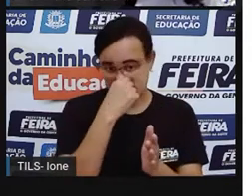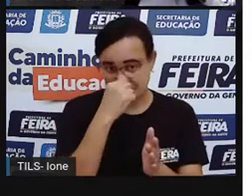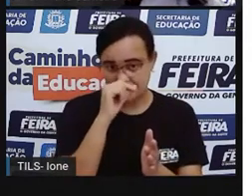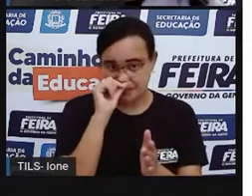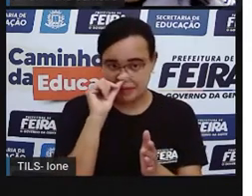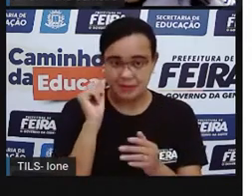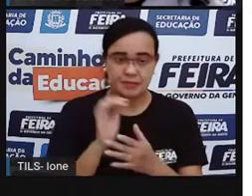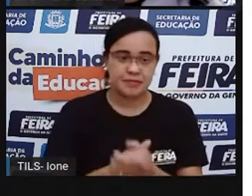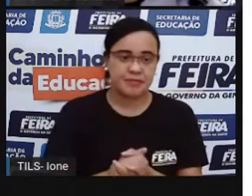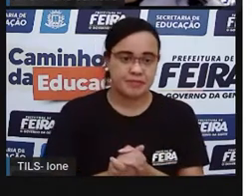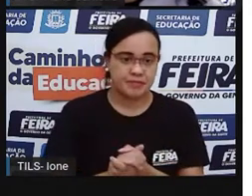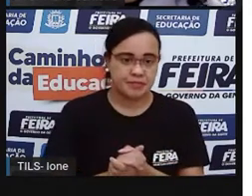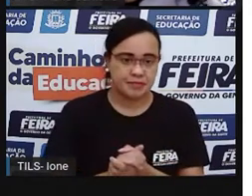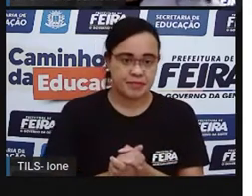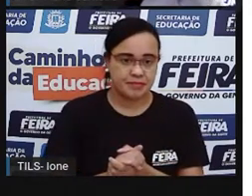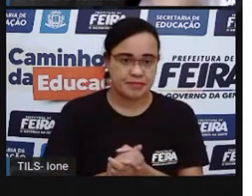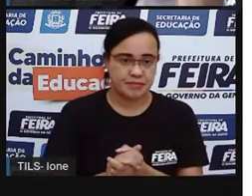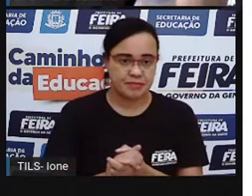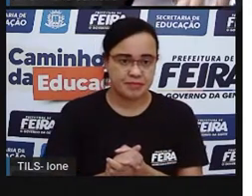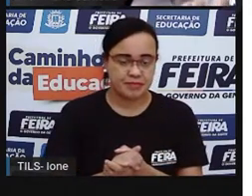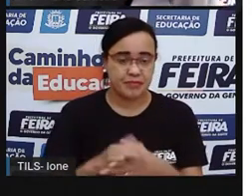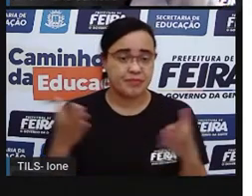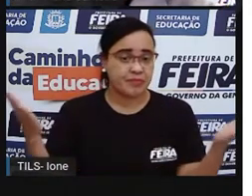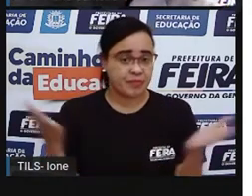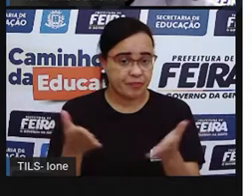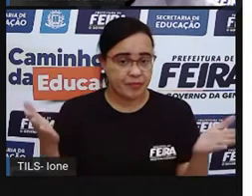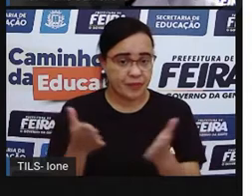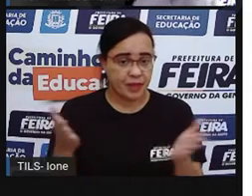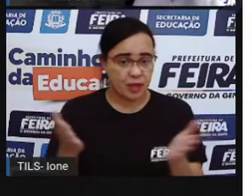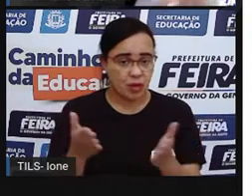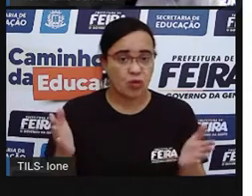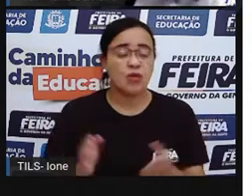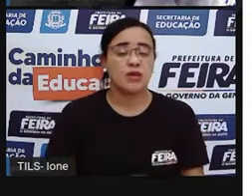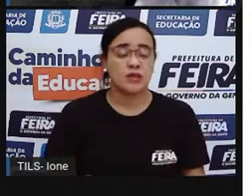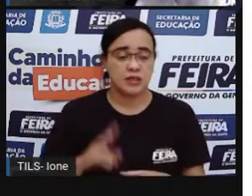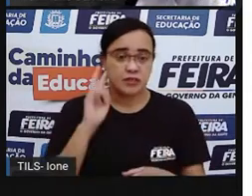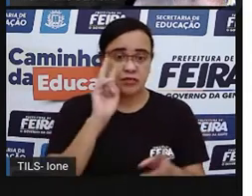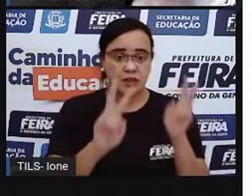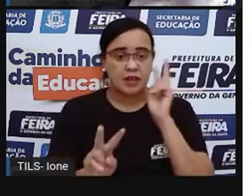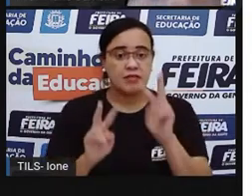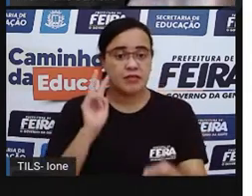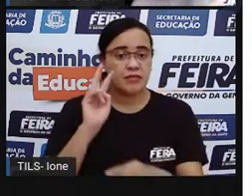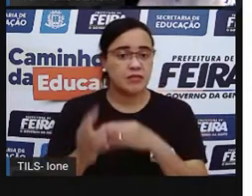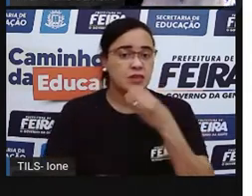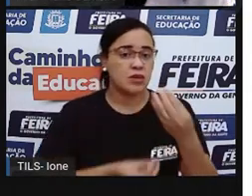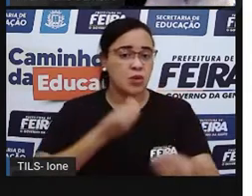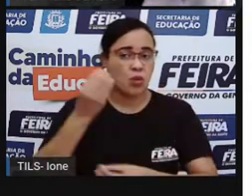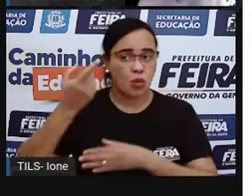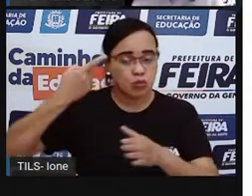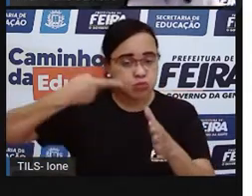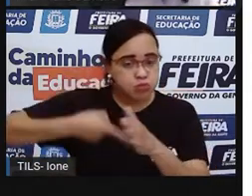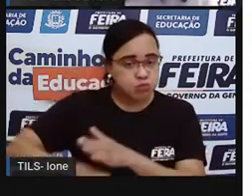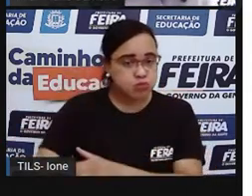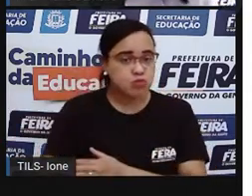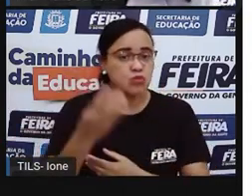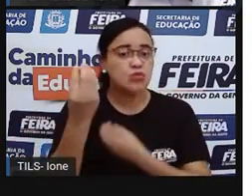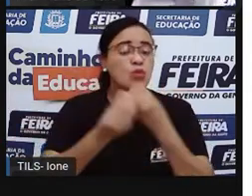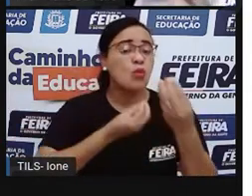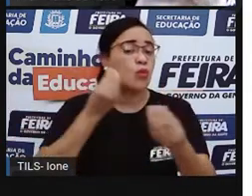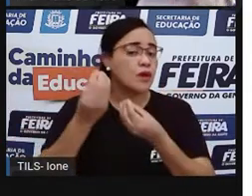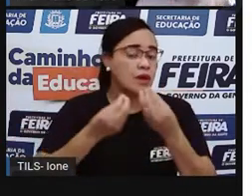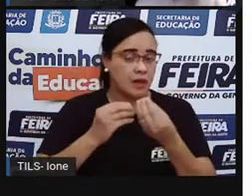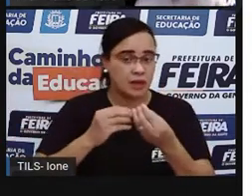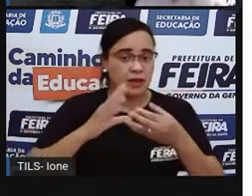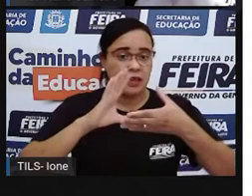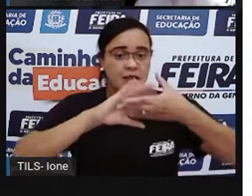A gente, né, vai explorar esse livro, ó, de mãos dadas que leva o nome, né, da nossa aula de hoje.